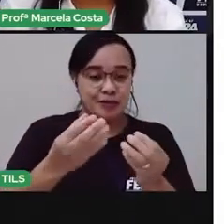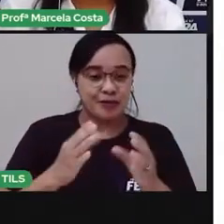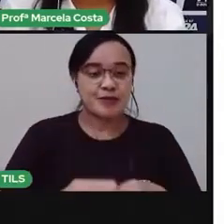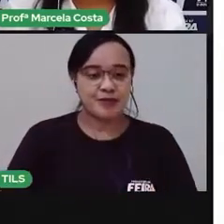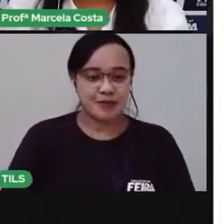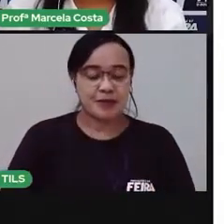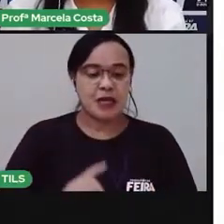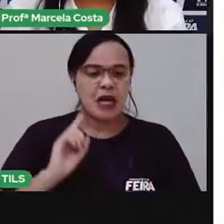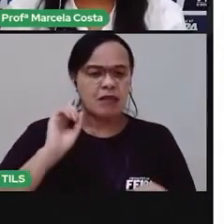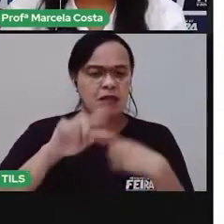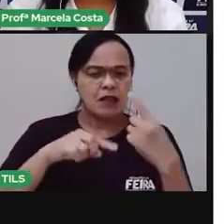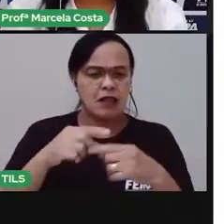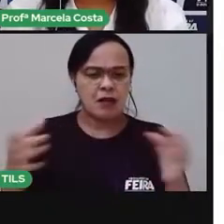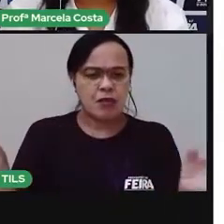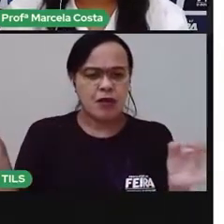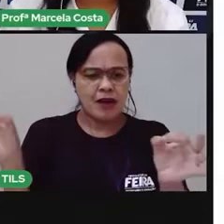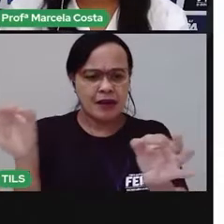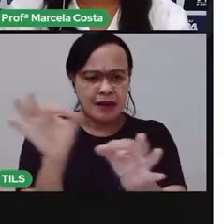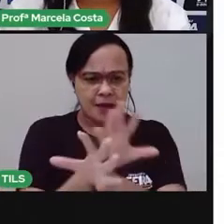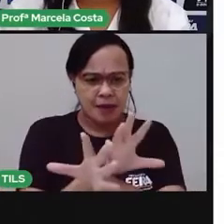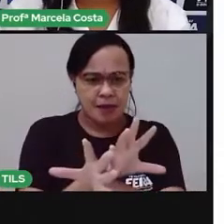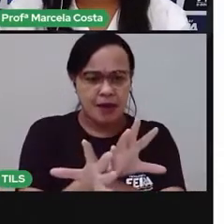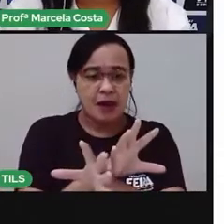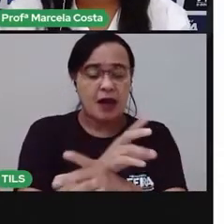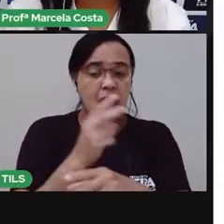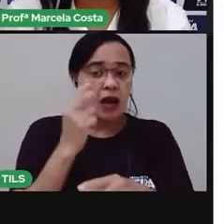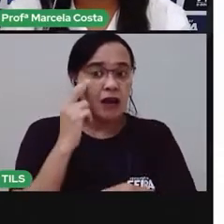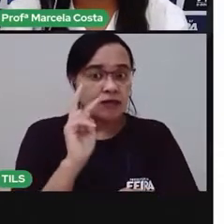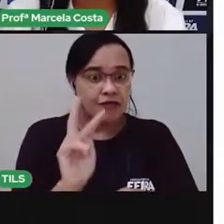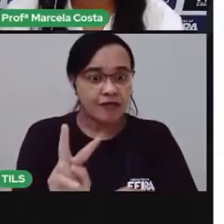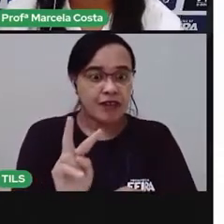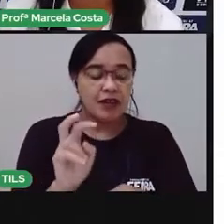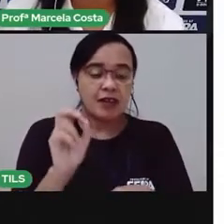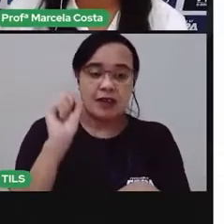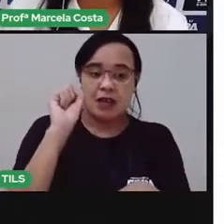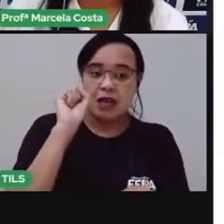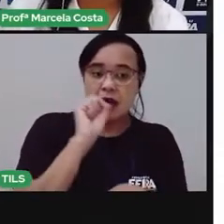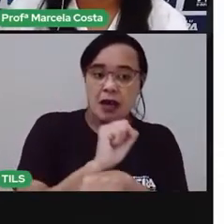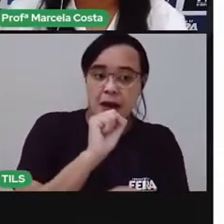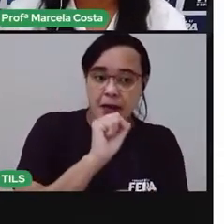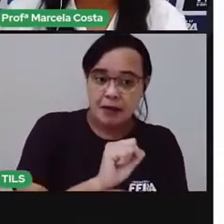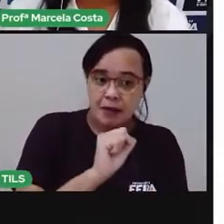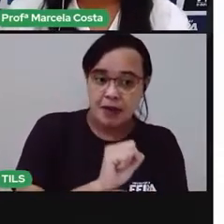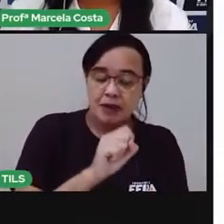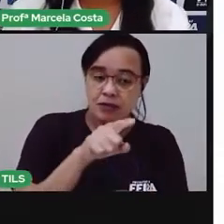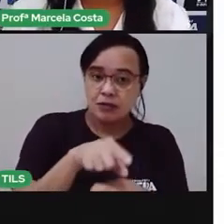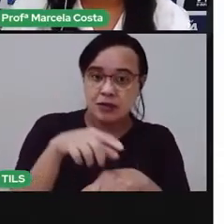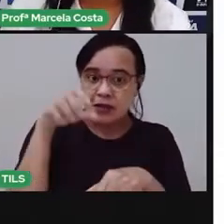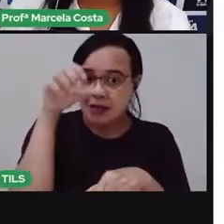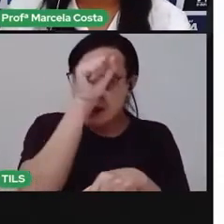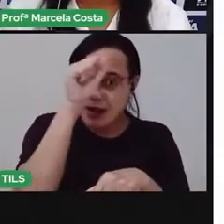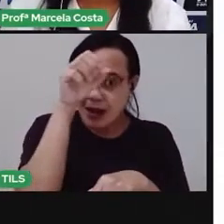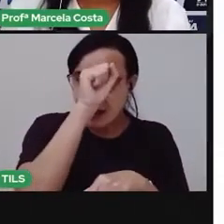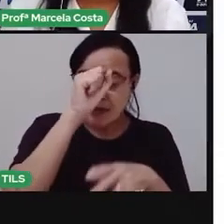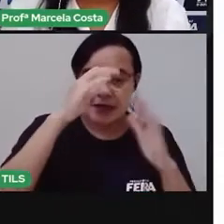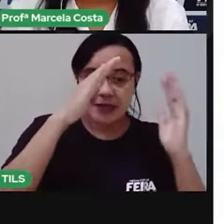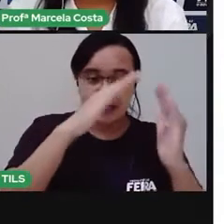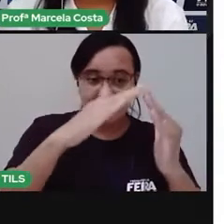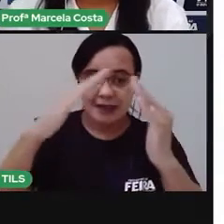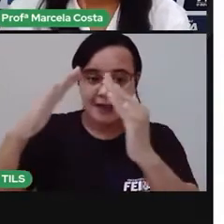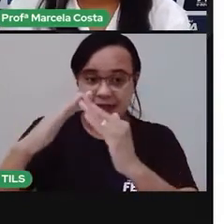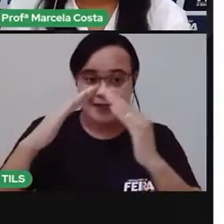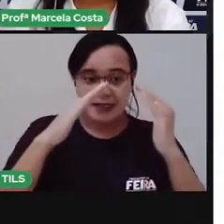dessa aula, eu espero que você reconheça diferentes tipos de moradia, entendendo que